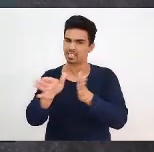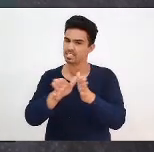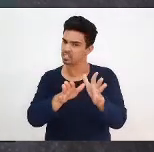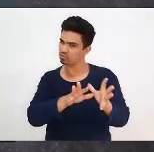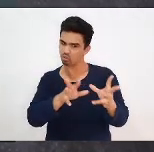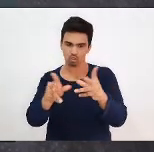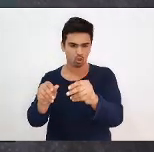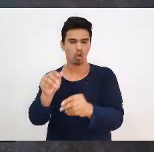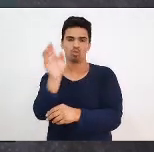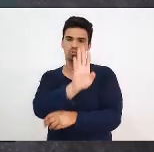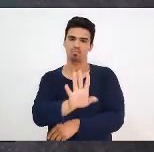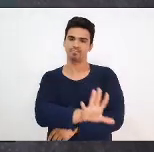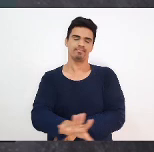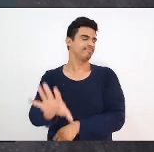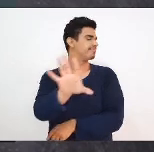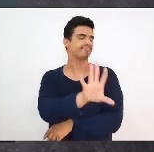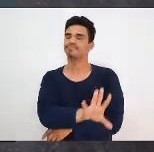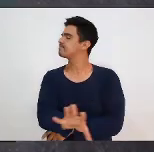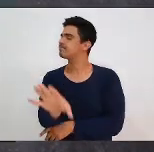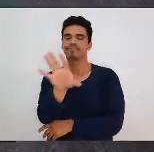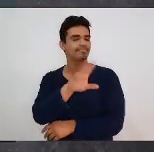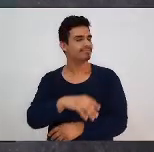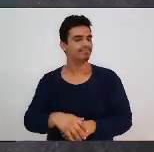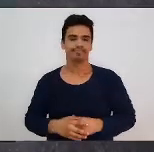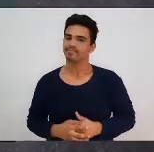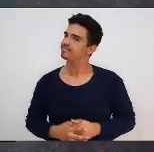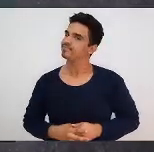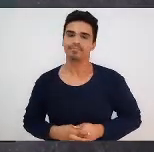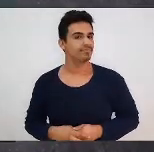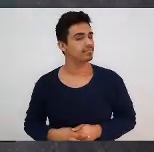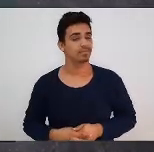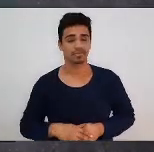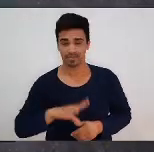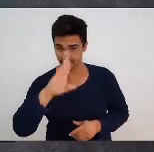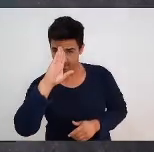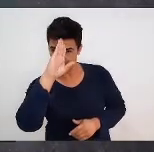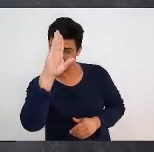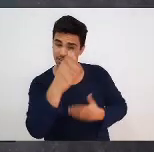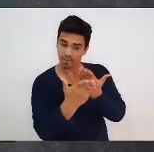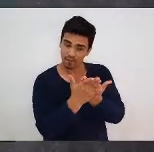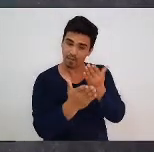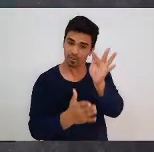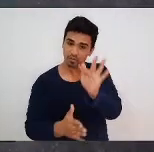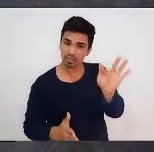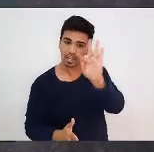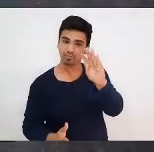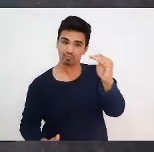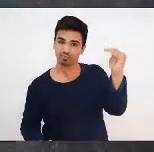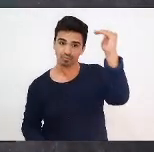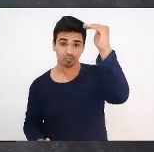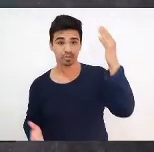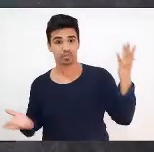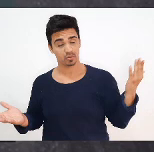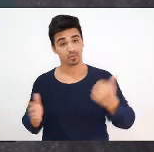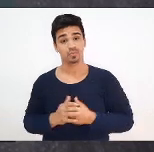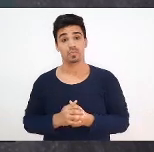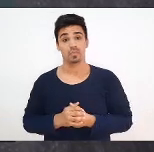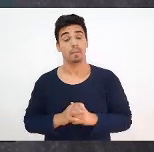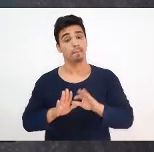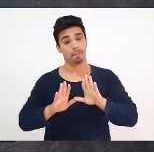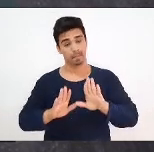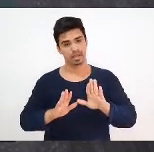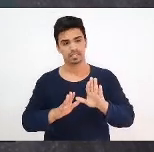inclusive as e os estudantes do ensino superior. portanto, nós construímos o primeiro documento